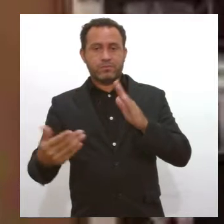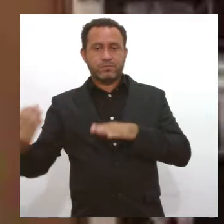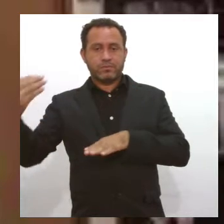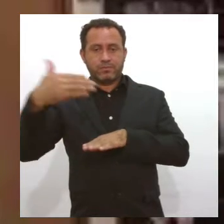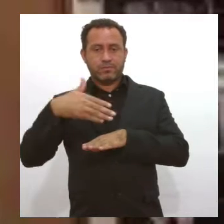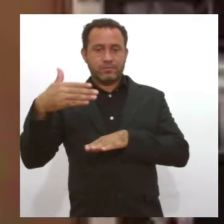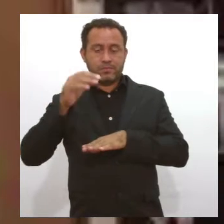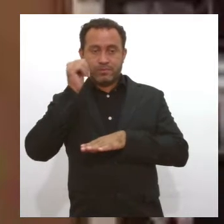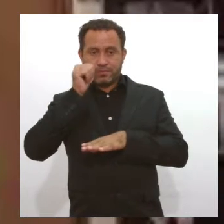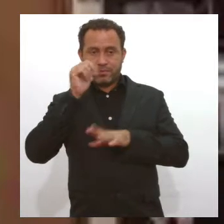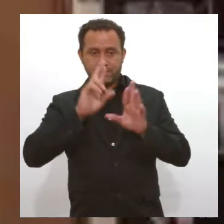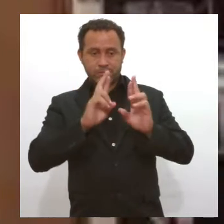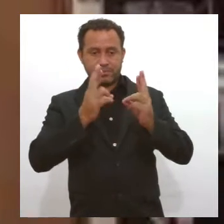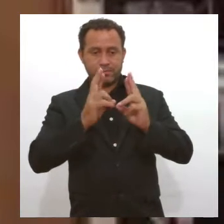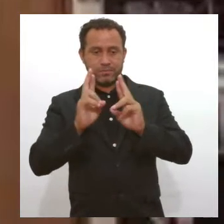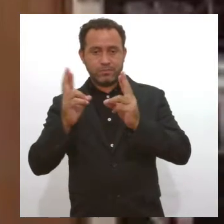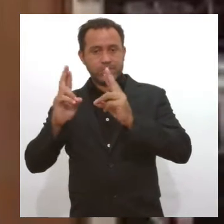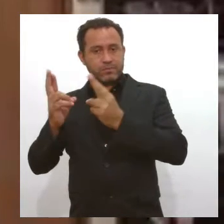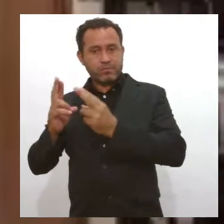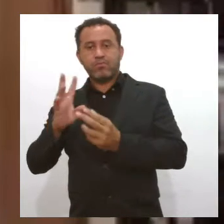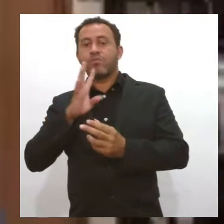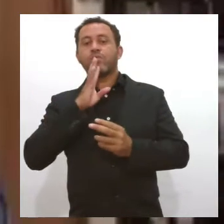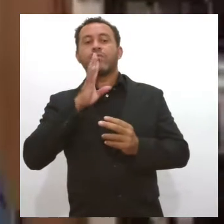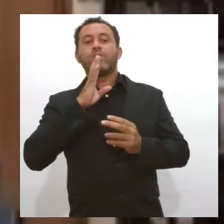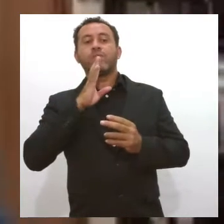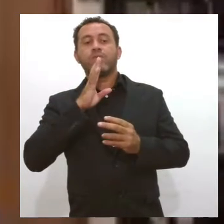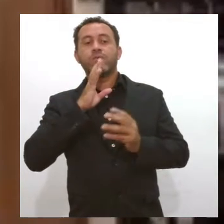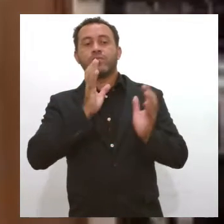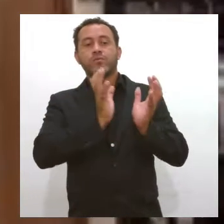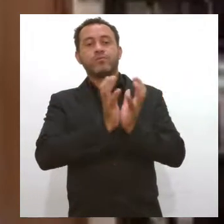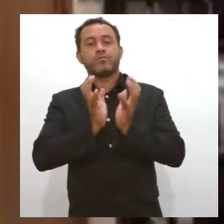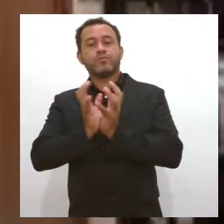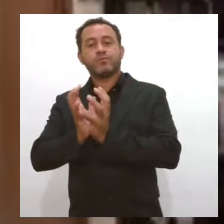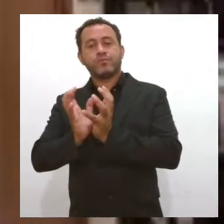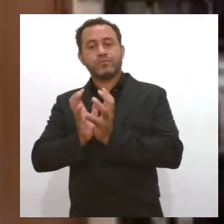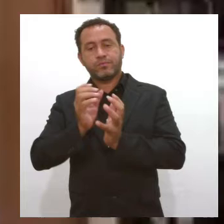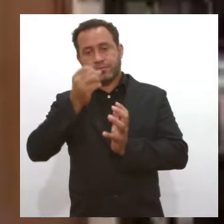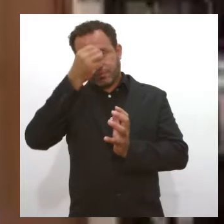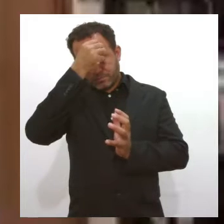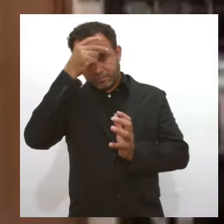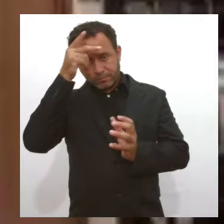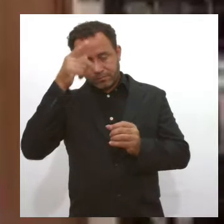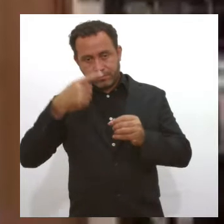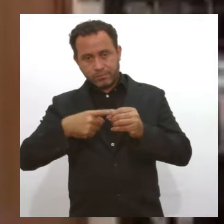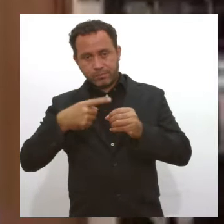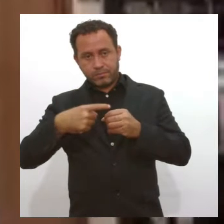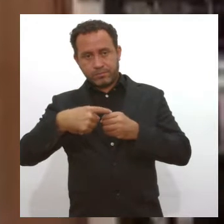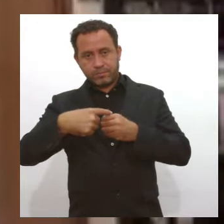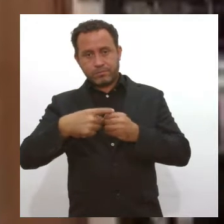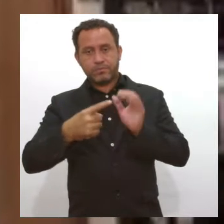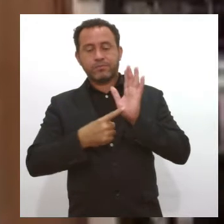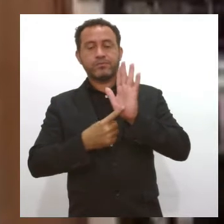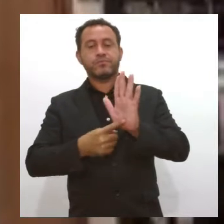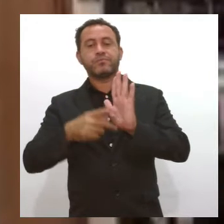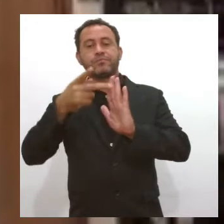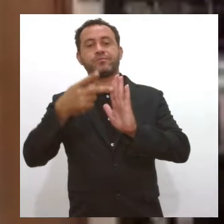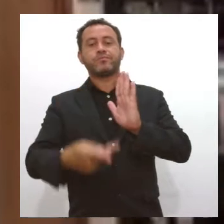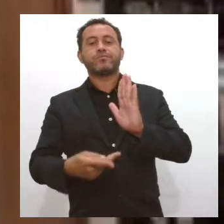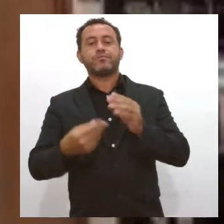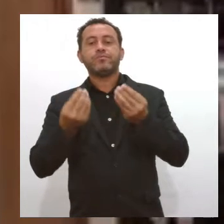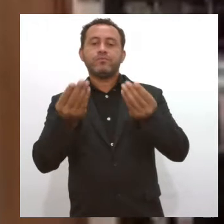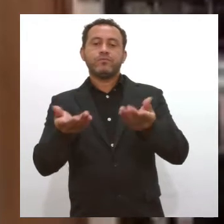mulheres em reunião, conhecendo a rede do município e apresentando os nossos projetos a elas.